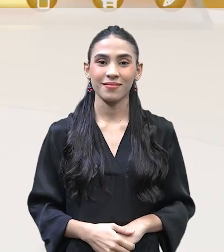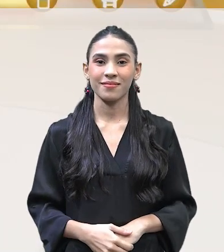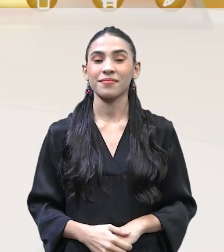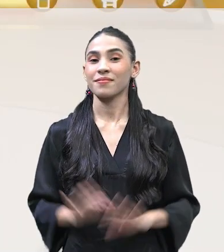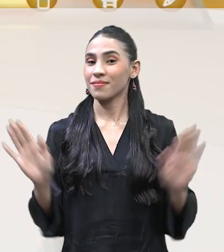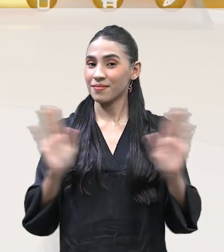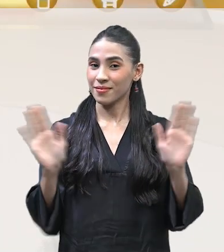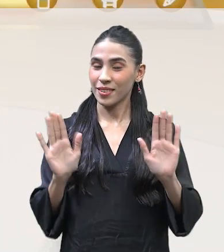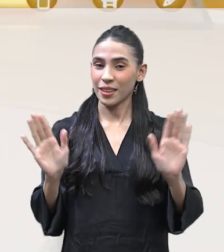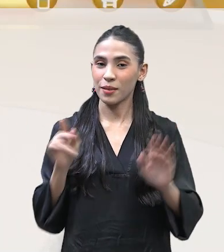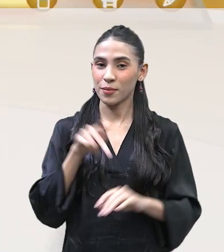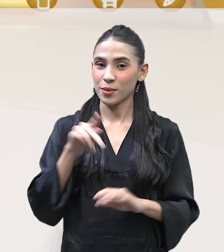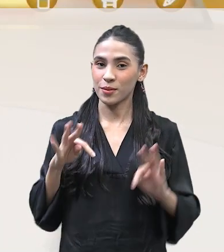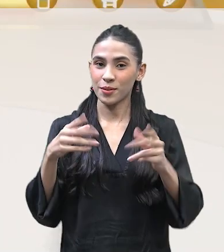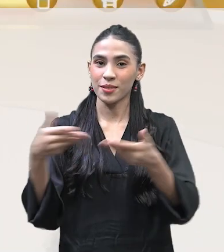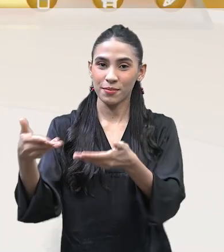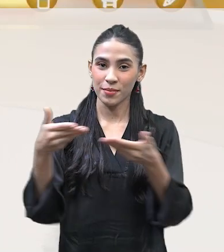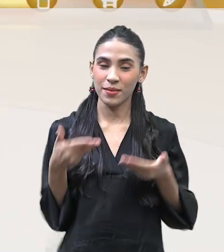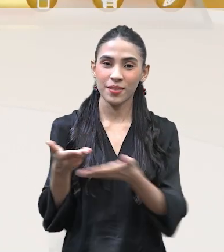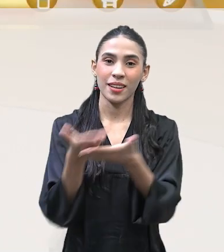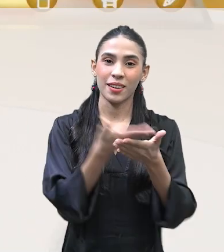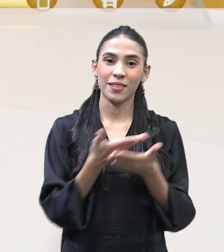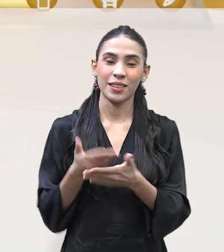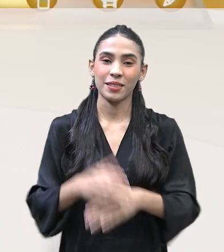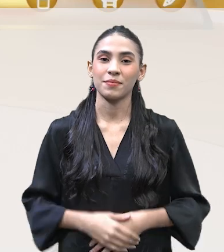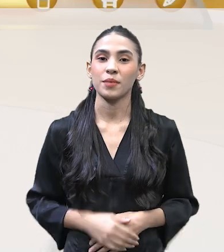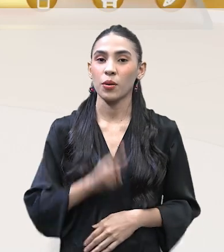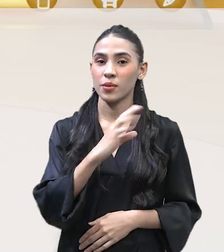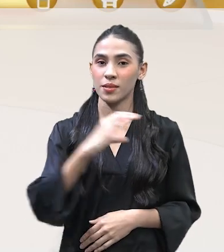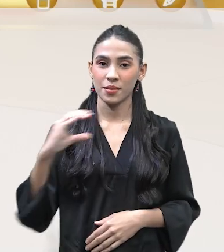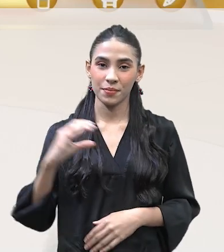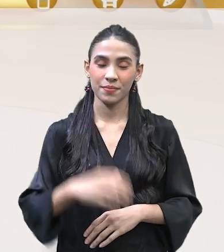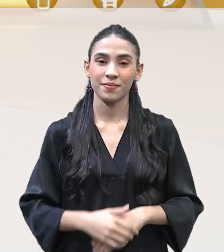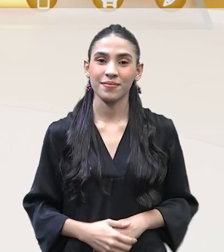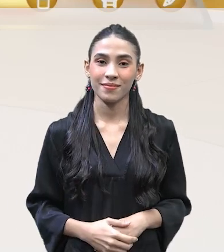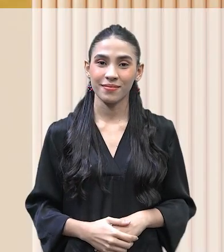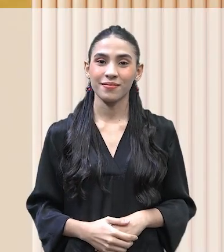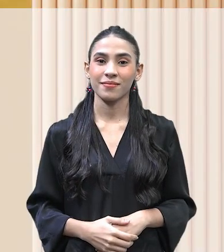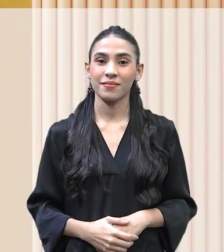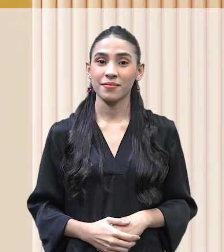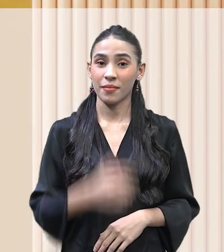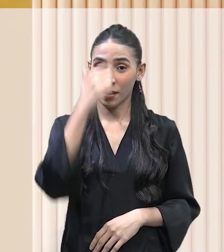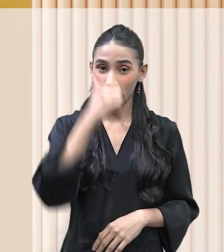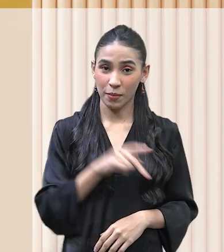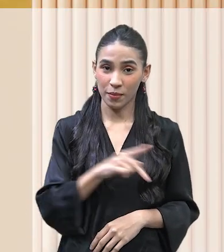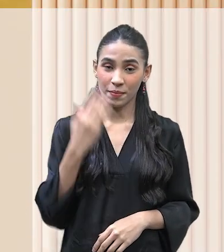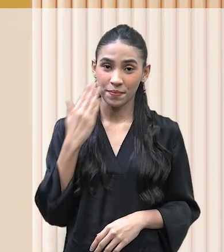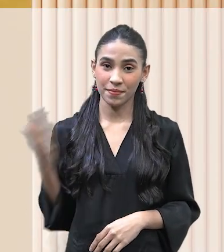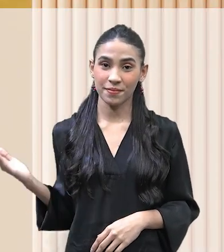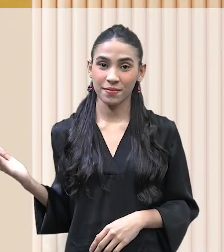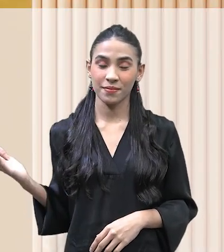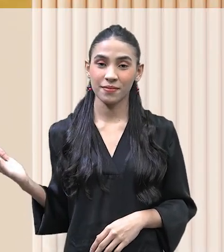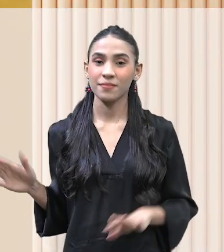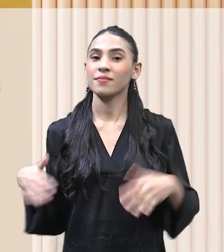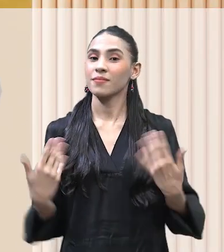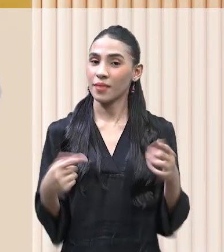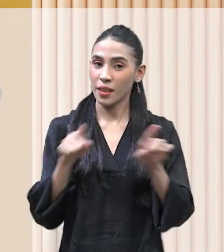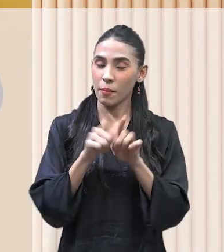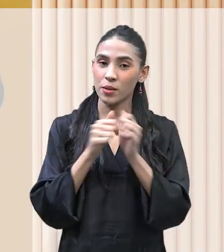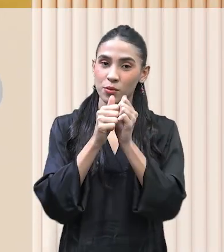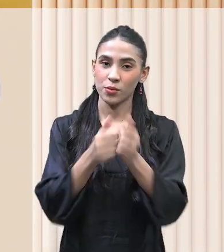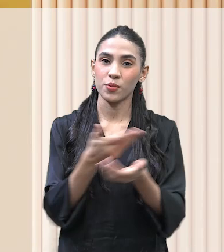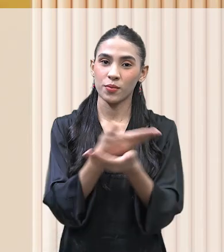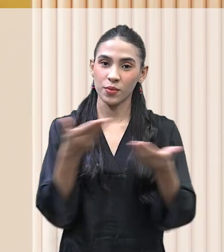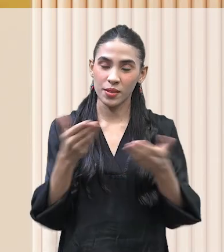Olá, professora, sejam todos bem-vindos à nossa aula, à nossa Unidade Curricular de Aprofundamento. Eu sou o professor Ademir Ribeiro e também estarei com